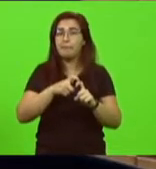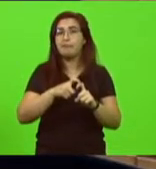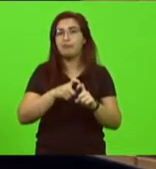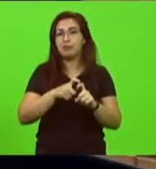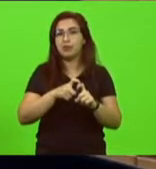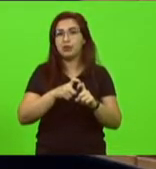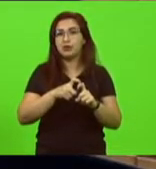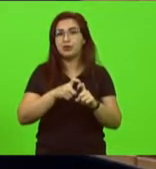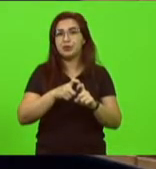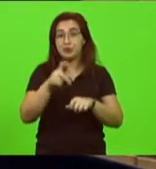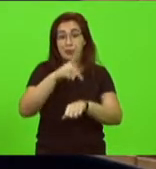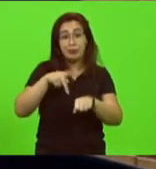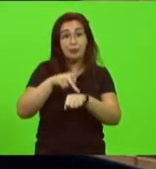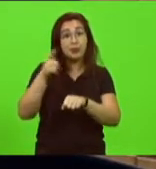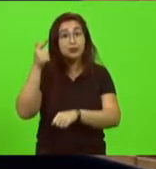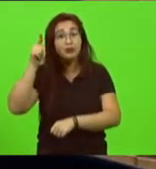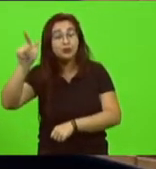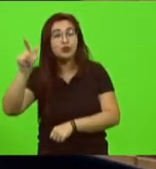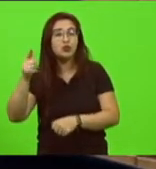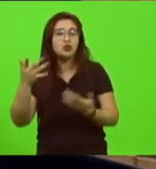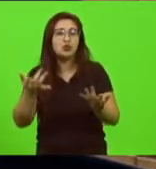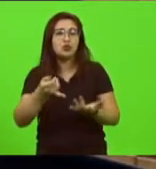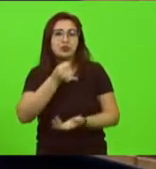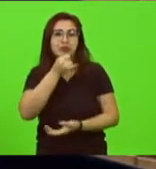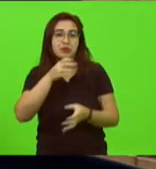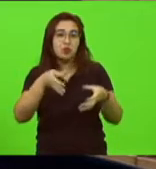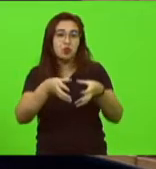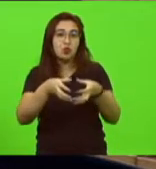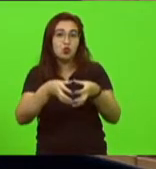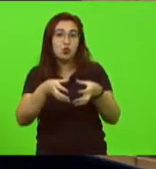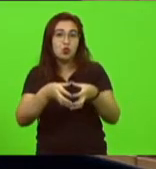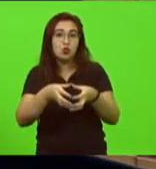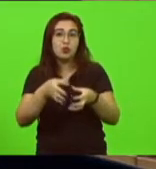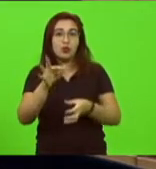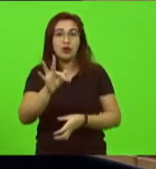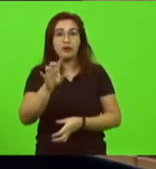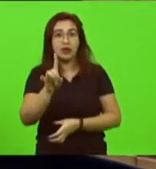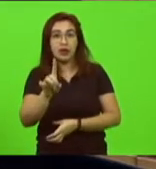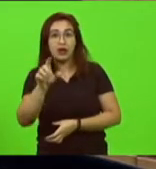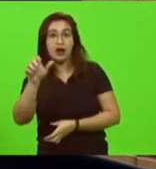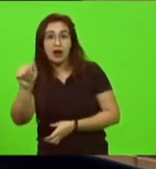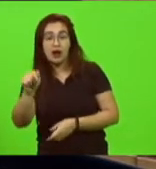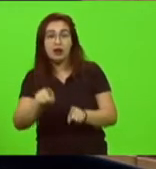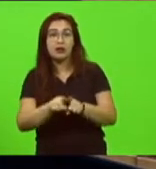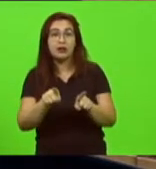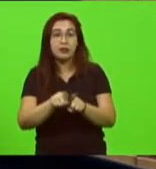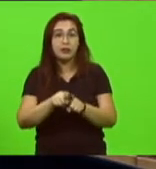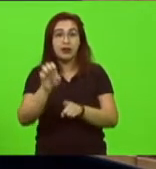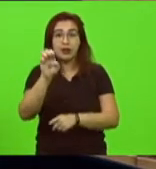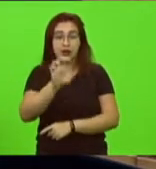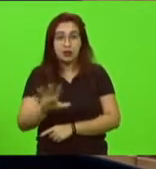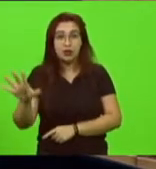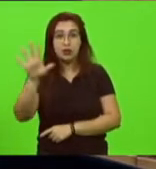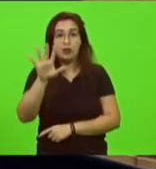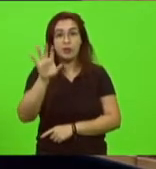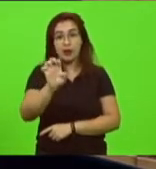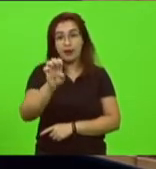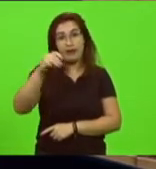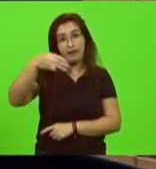da agência americana FDA da europeia EMA então essa